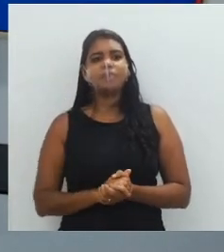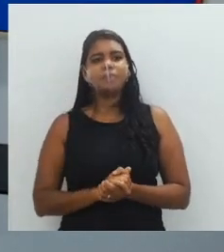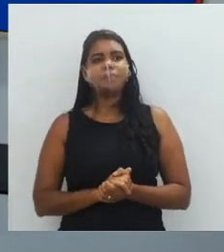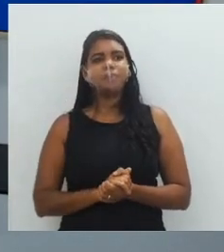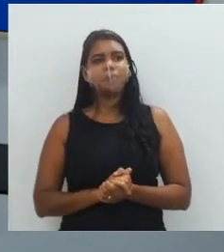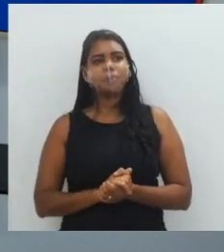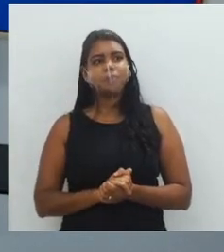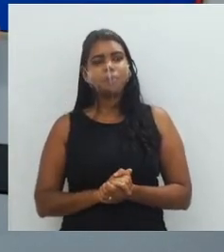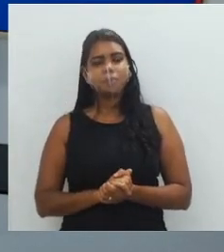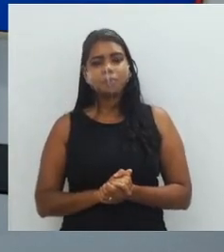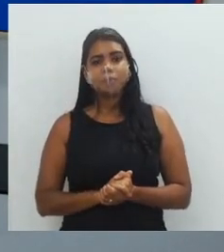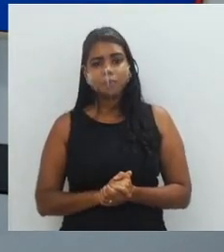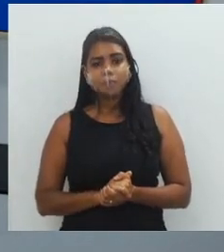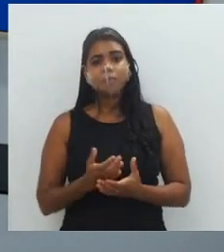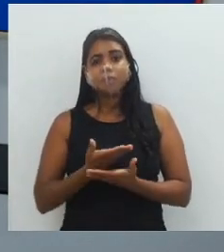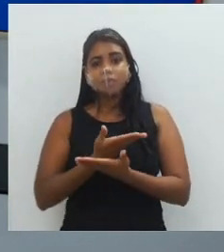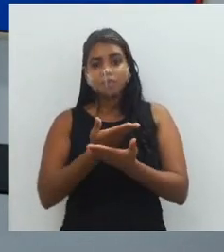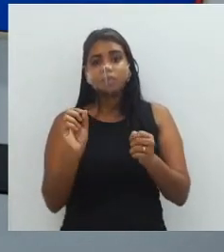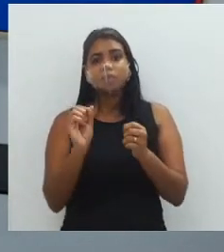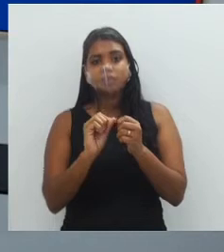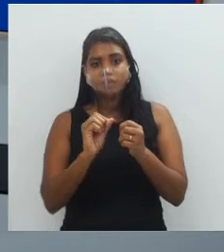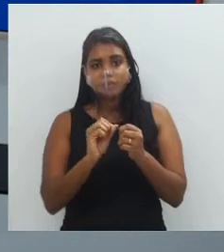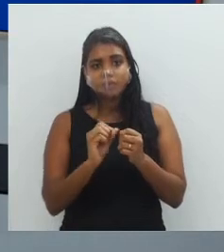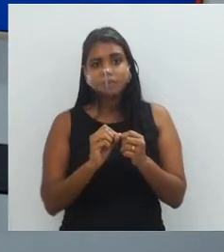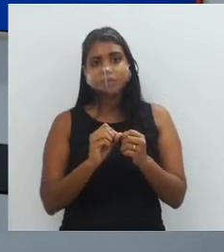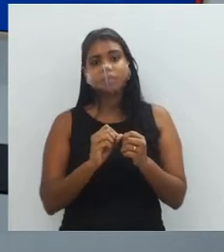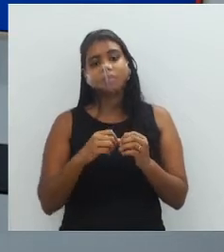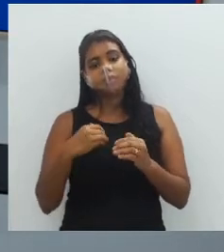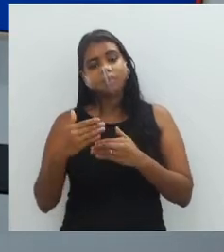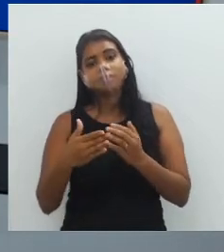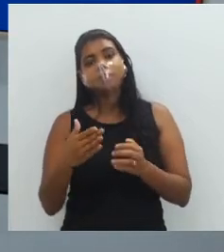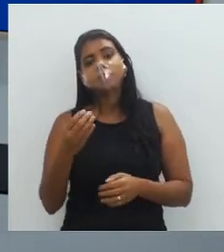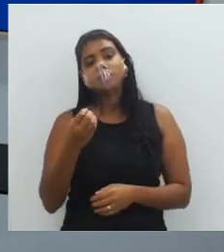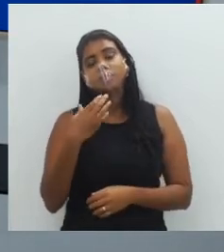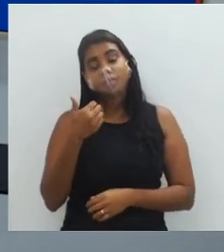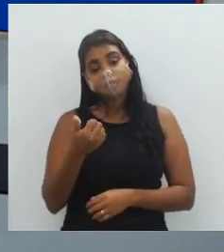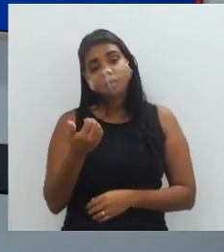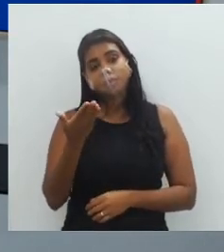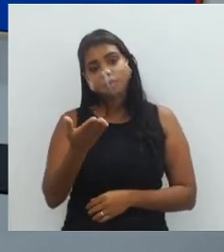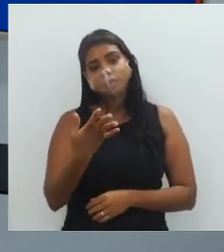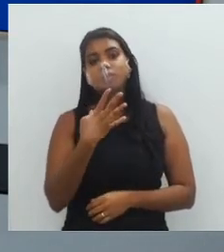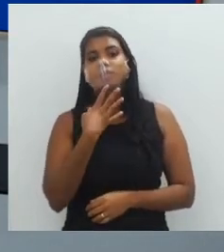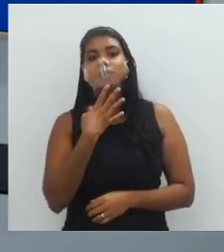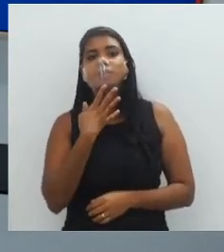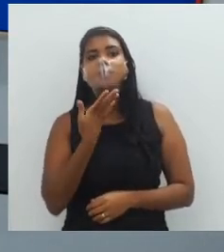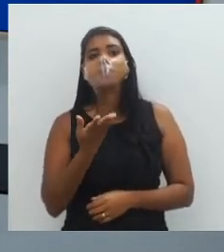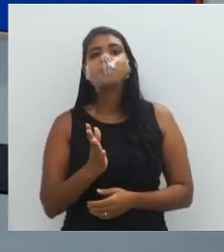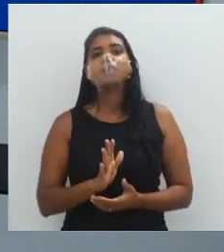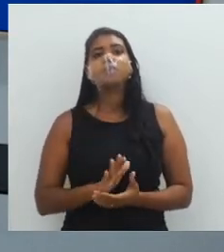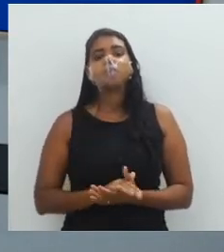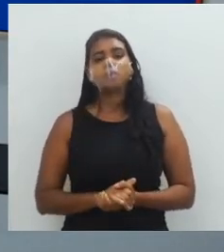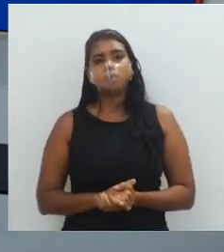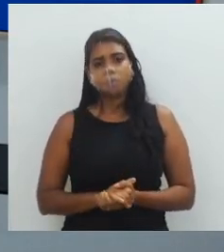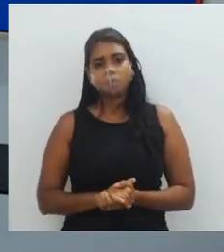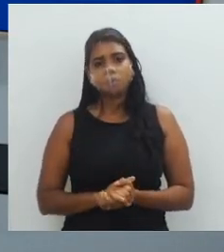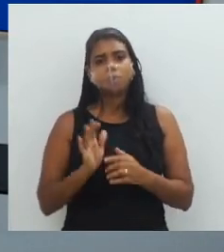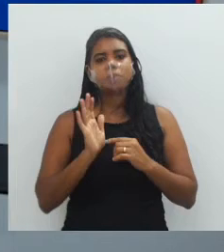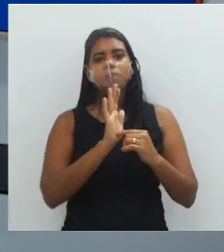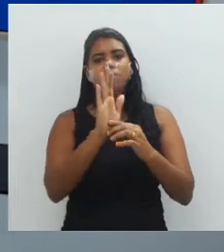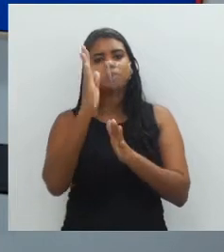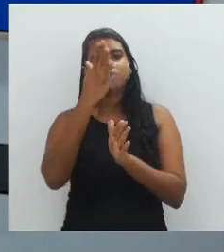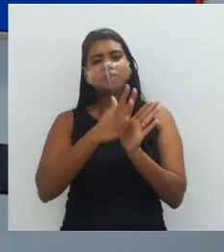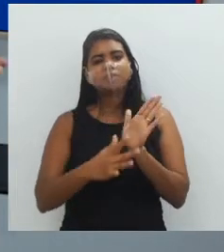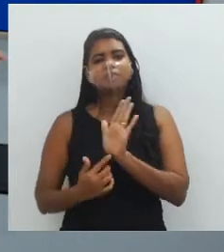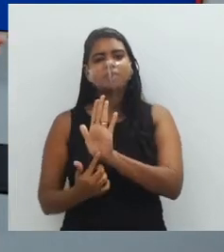estão aí produzindo a todo vapor e que vale a pena vocês conhecerem. E são texturas exploradas de